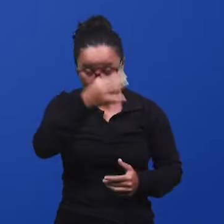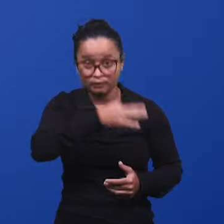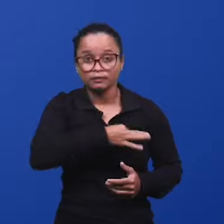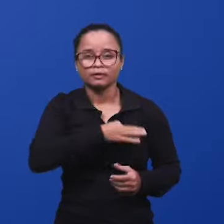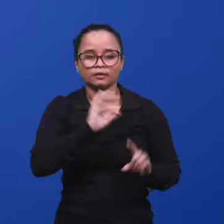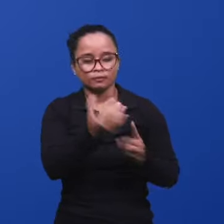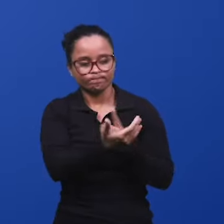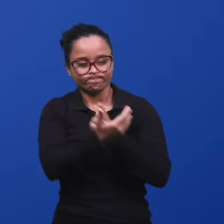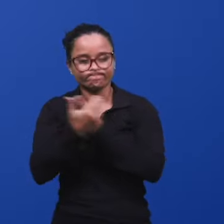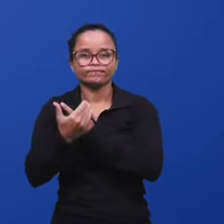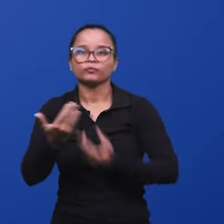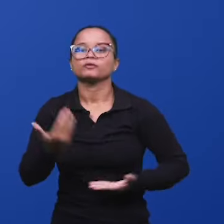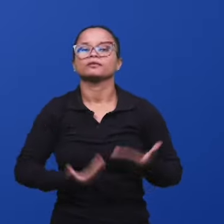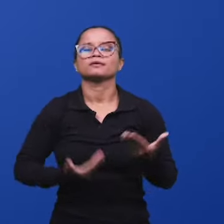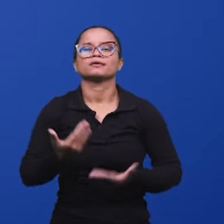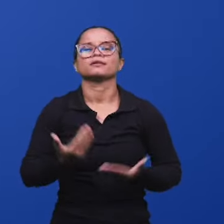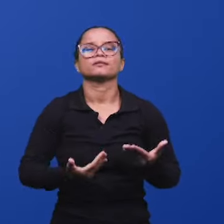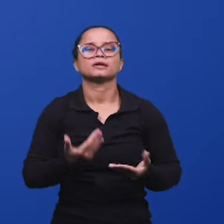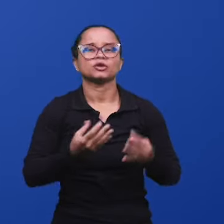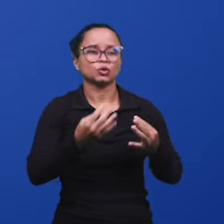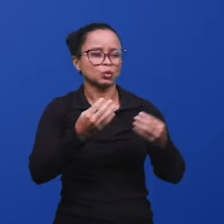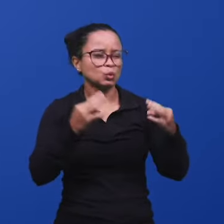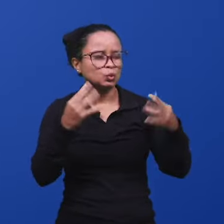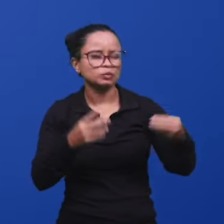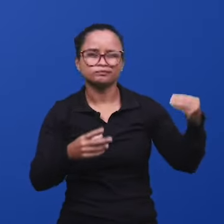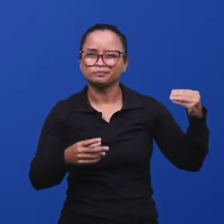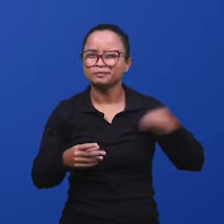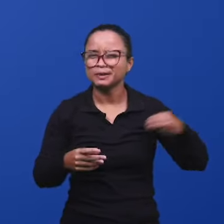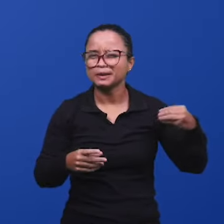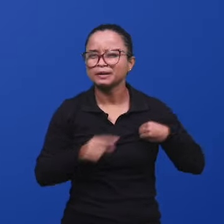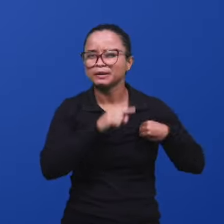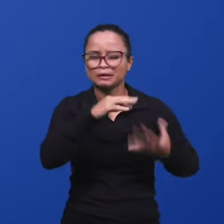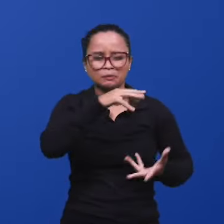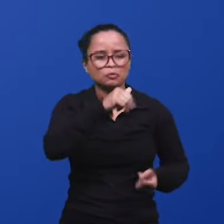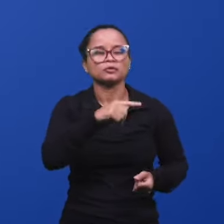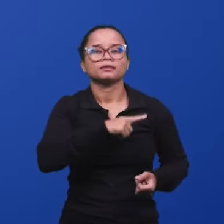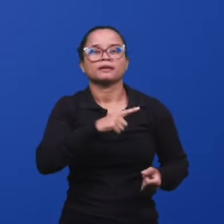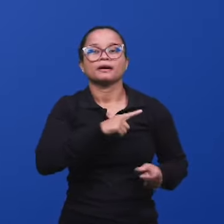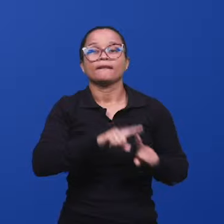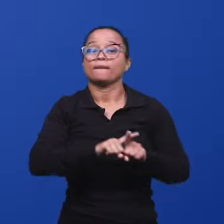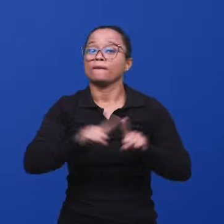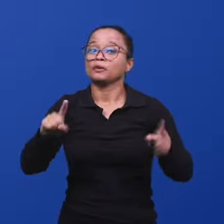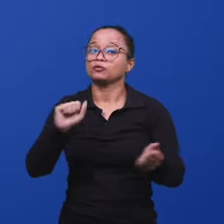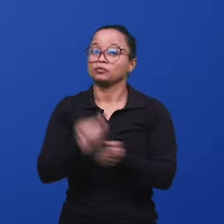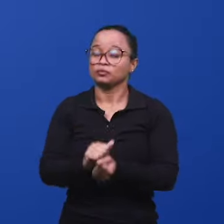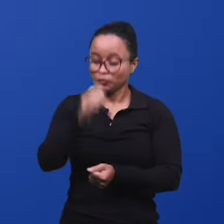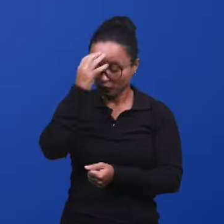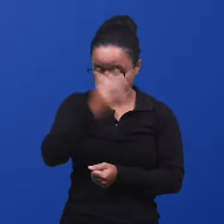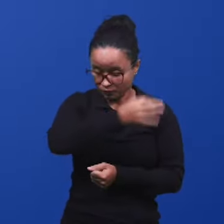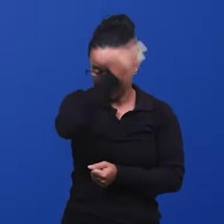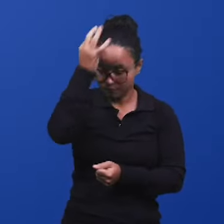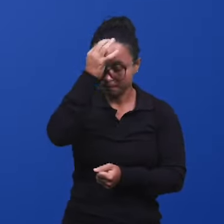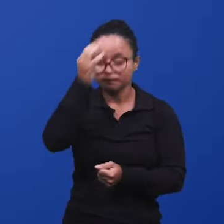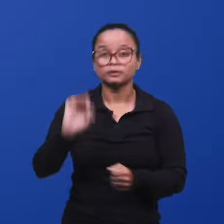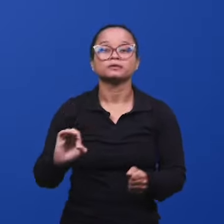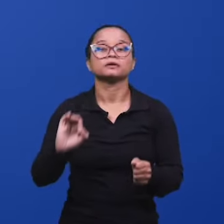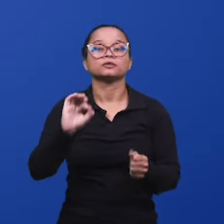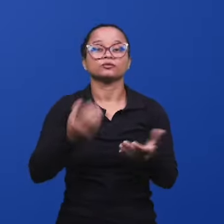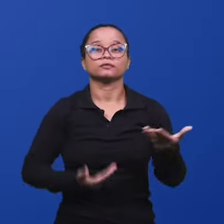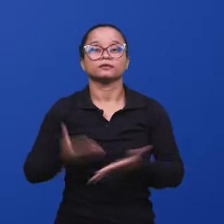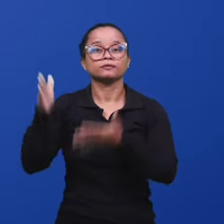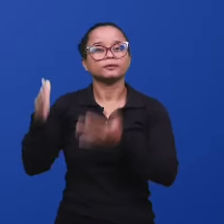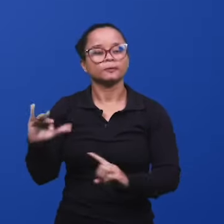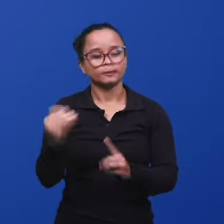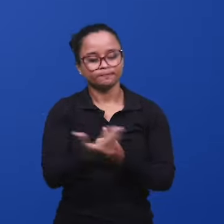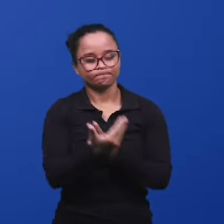de todas as impurezas que neste mundo tem para contaminar. Mas, com o Espírito Santo, a igreja é preservada.